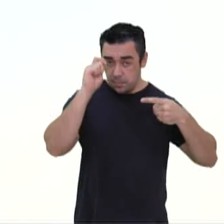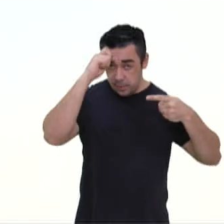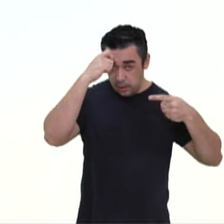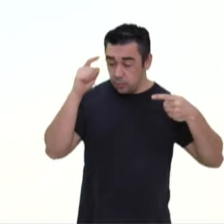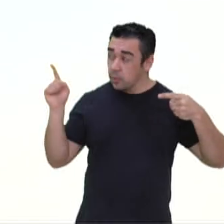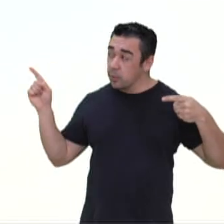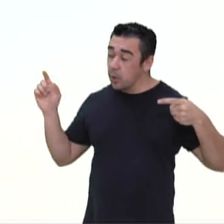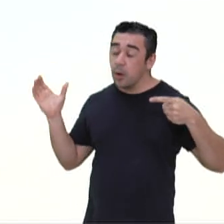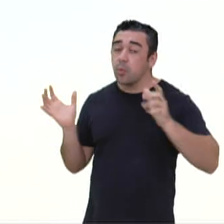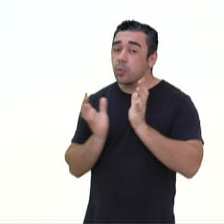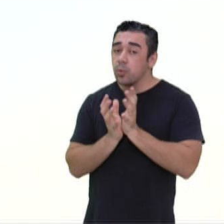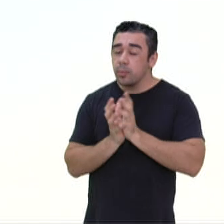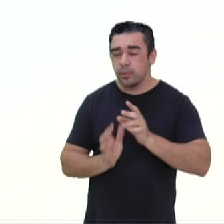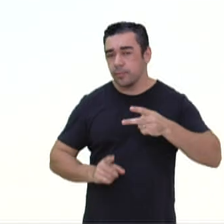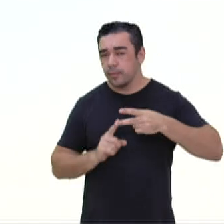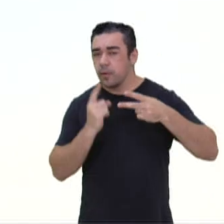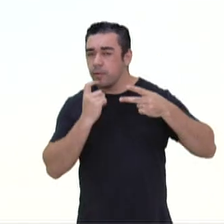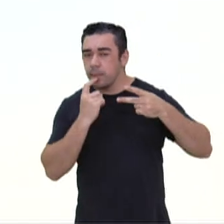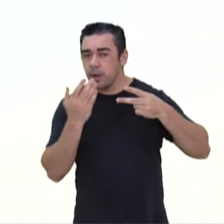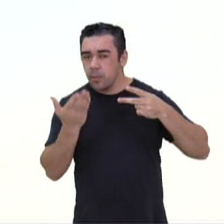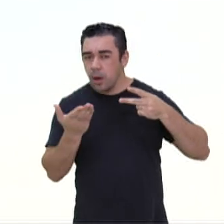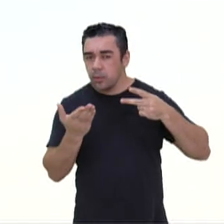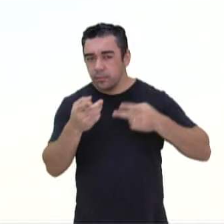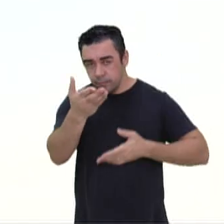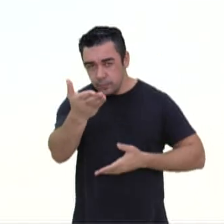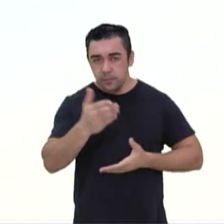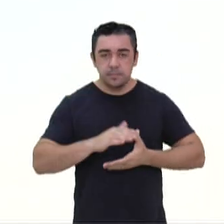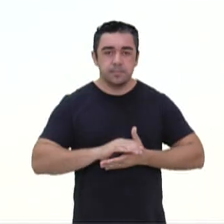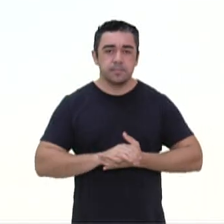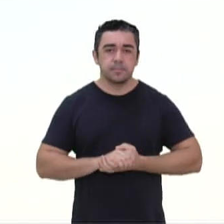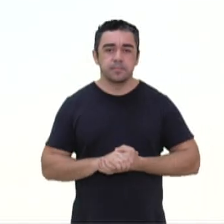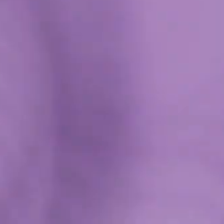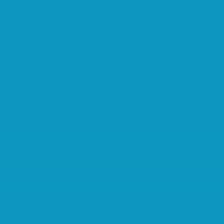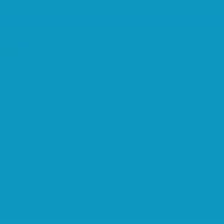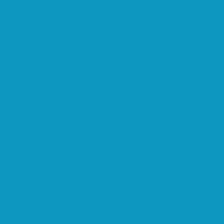negrito e o vermelho lá. Com vocês agora.